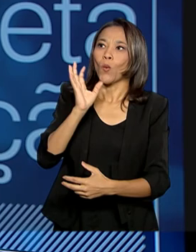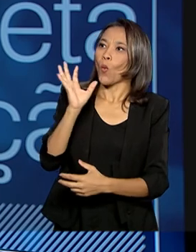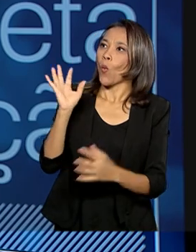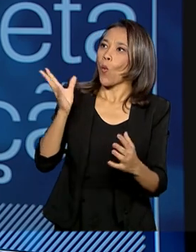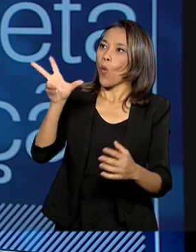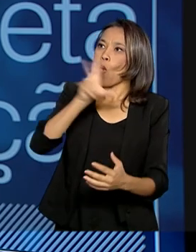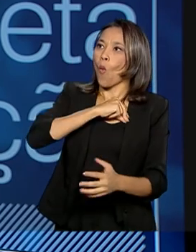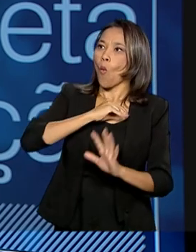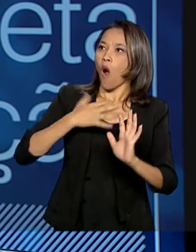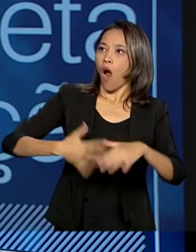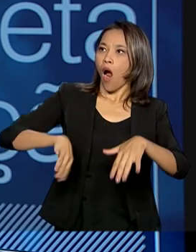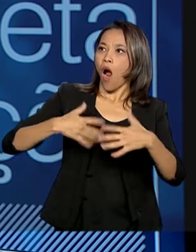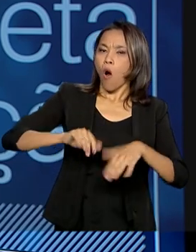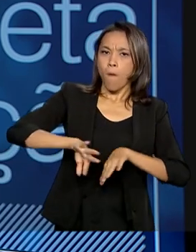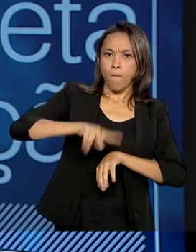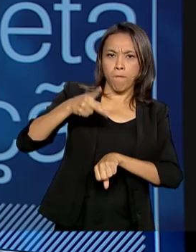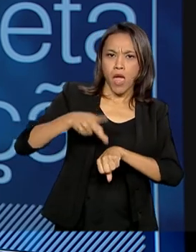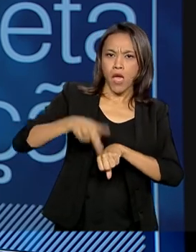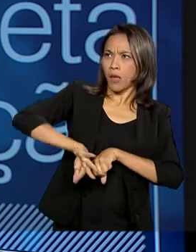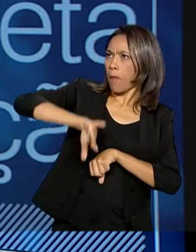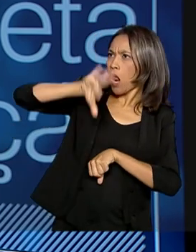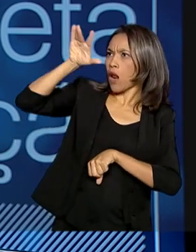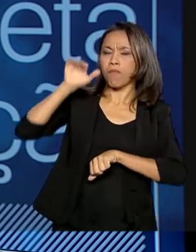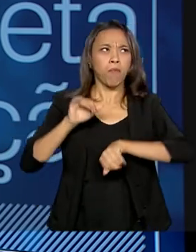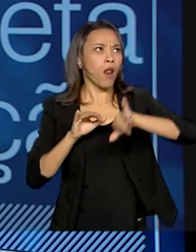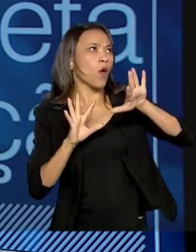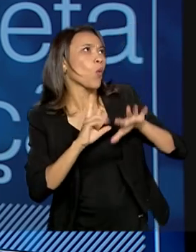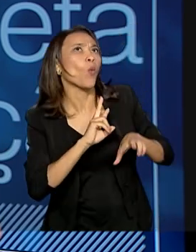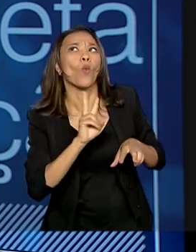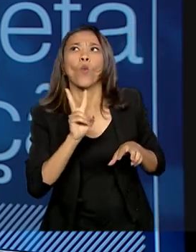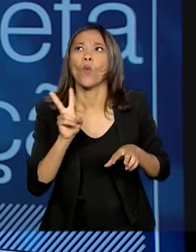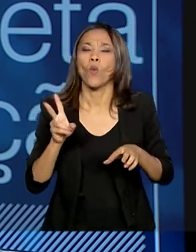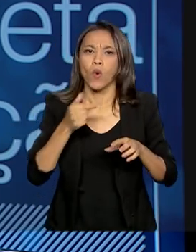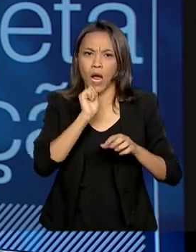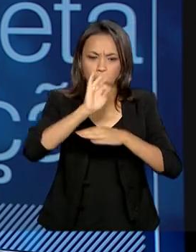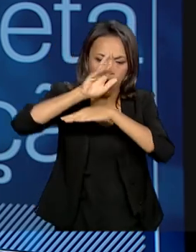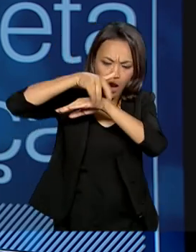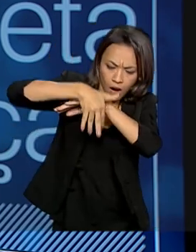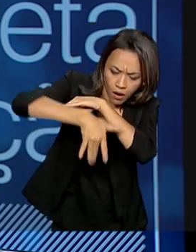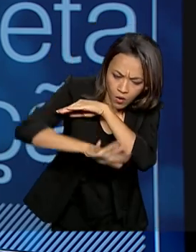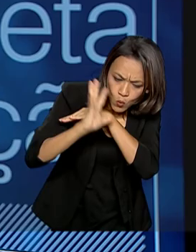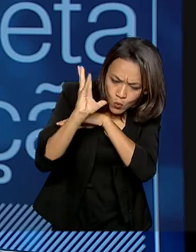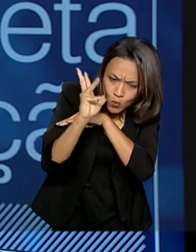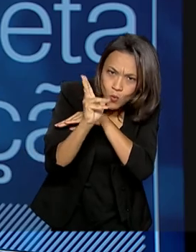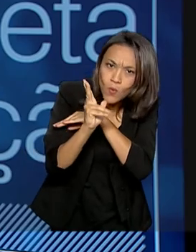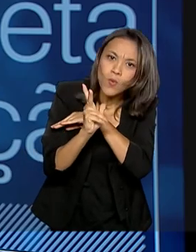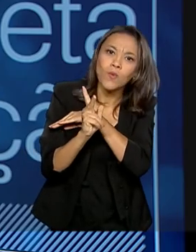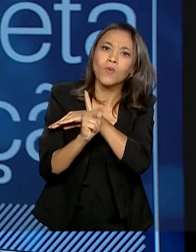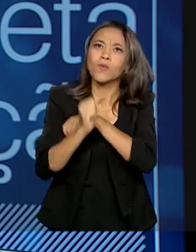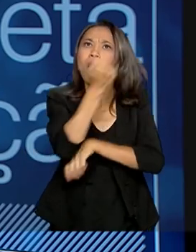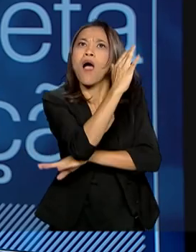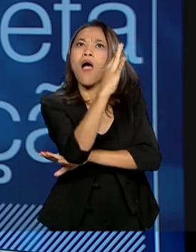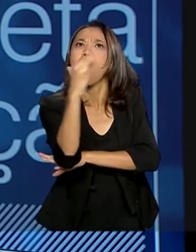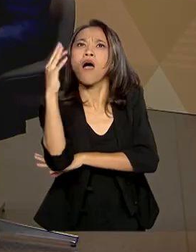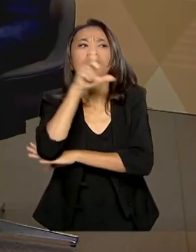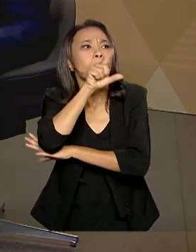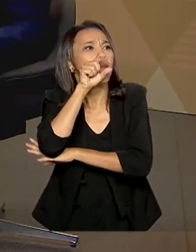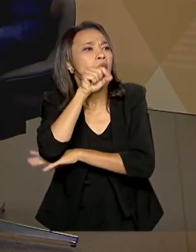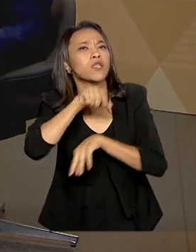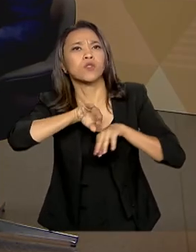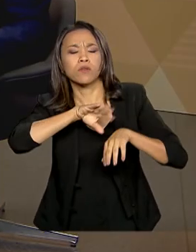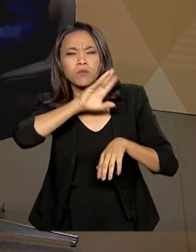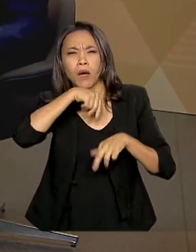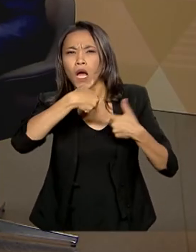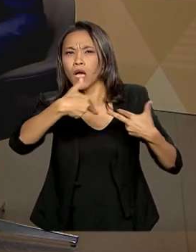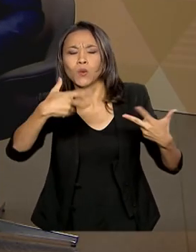natureza, dos cânions, das cachoeiras, do bioma. Focar nas aves, nos pássaros,